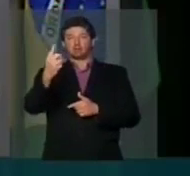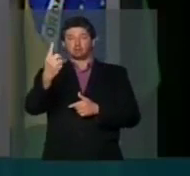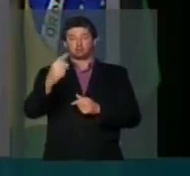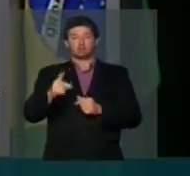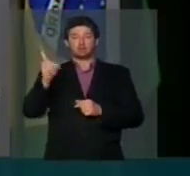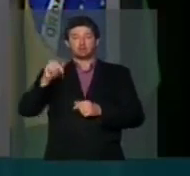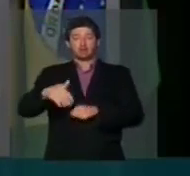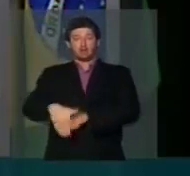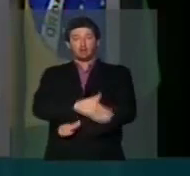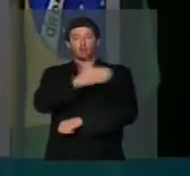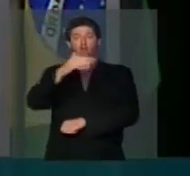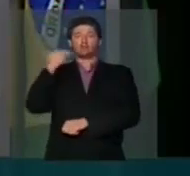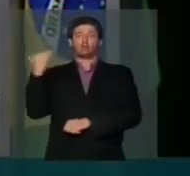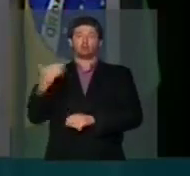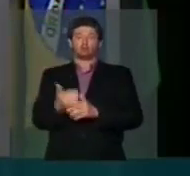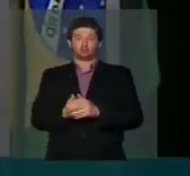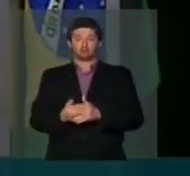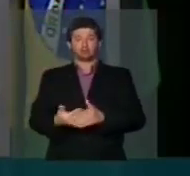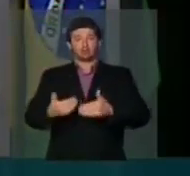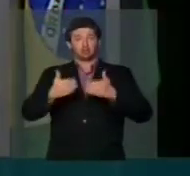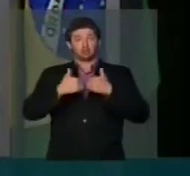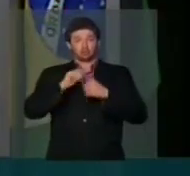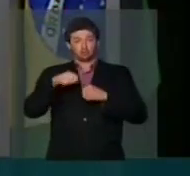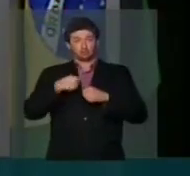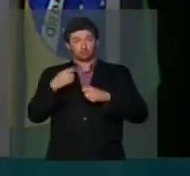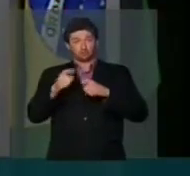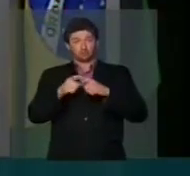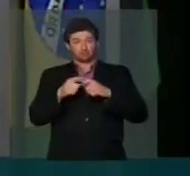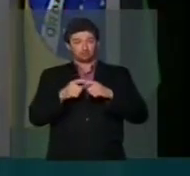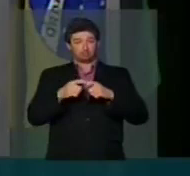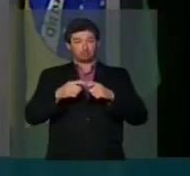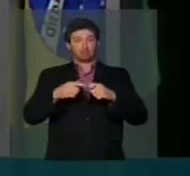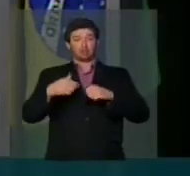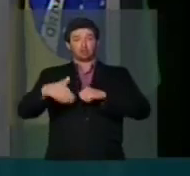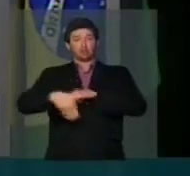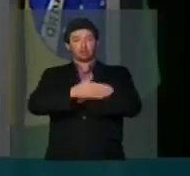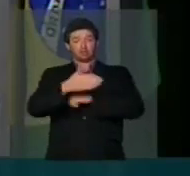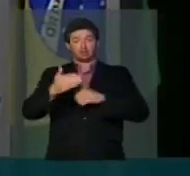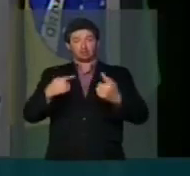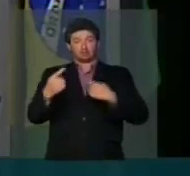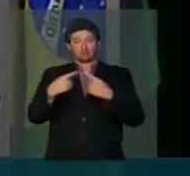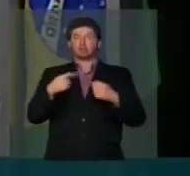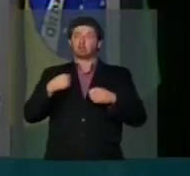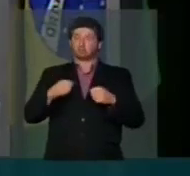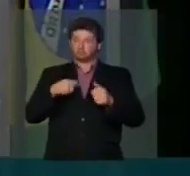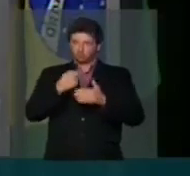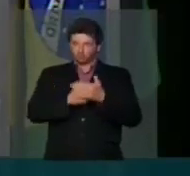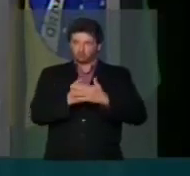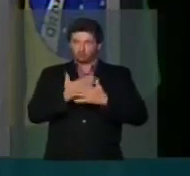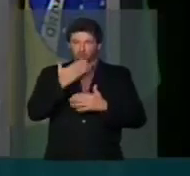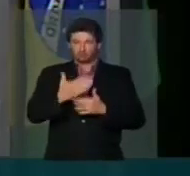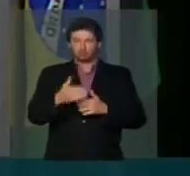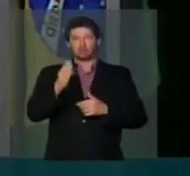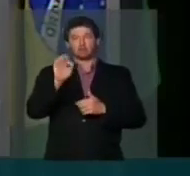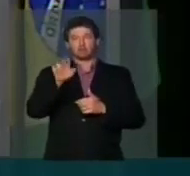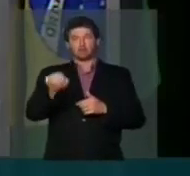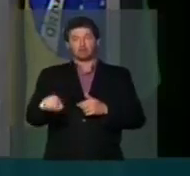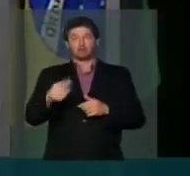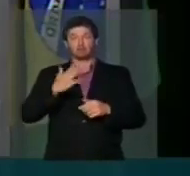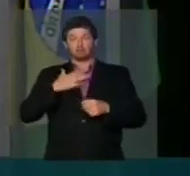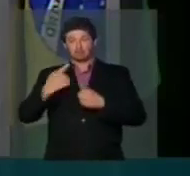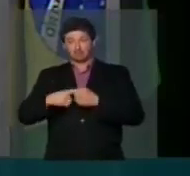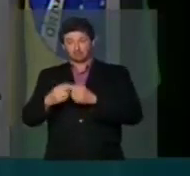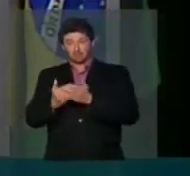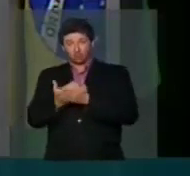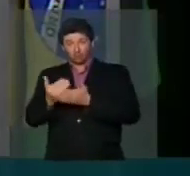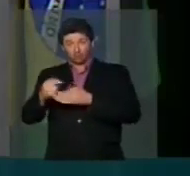conhecida como Rodovia da Morte. Eu, como médica do trânsito, não poderia deixar de abraçar essa luta por essa BR que sai da minha cidade